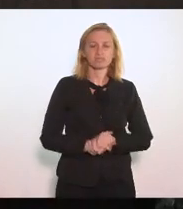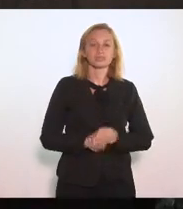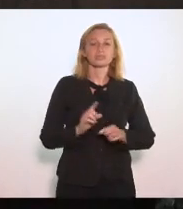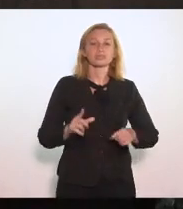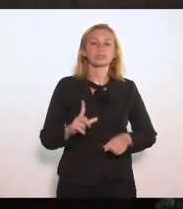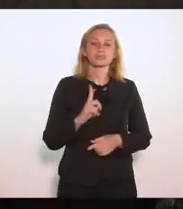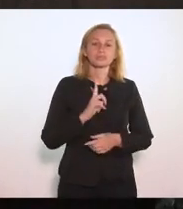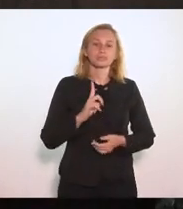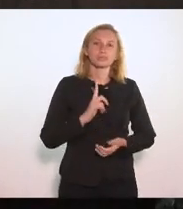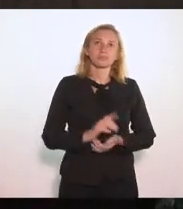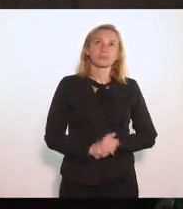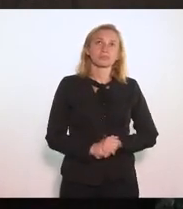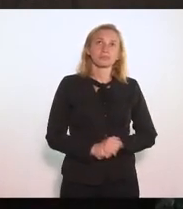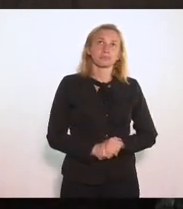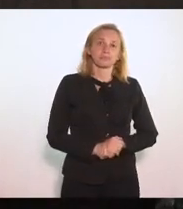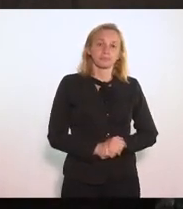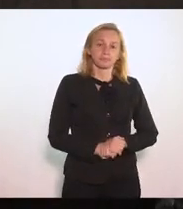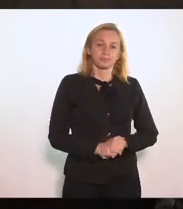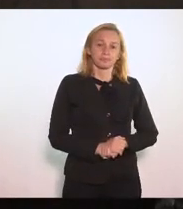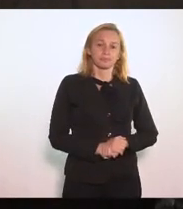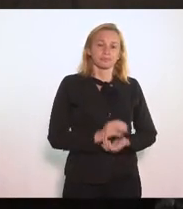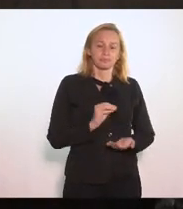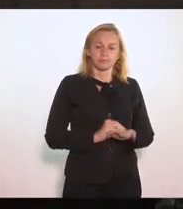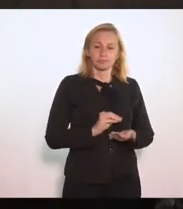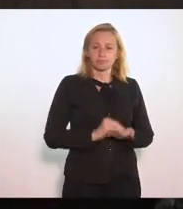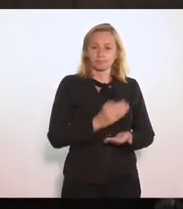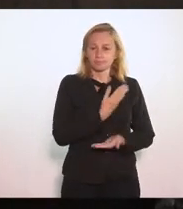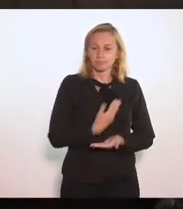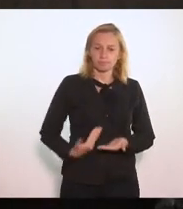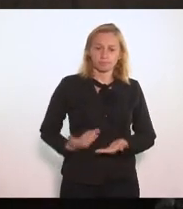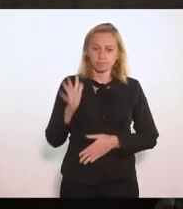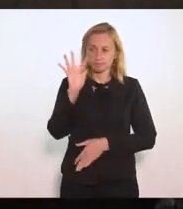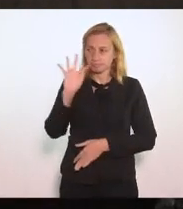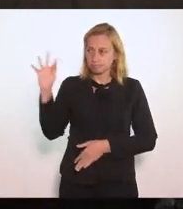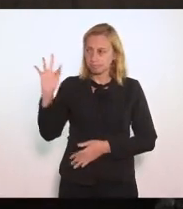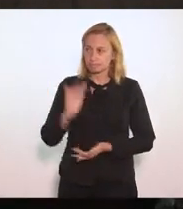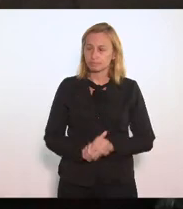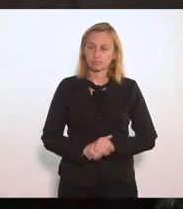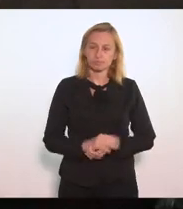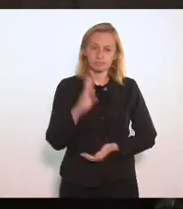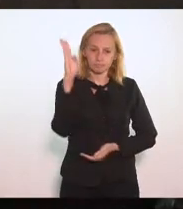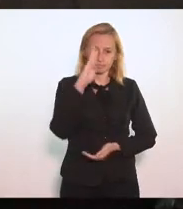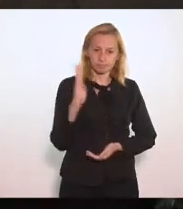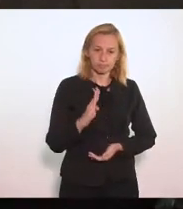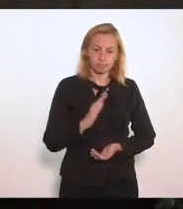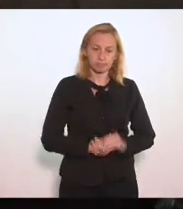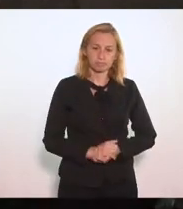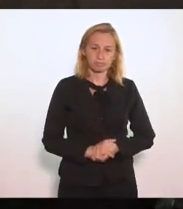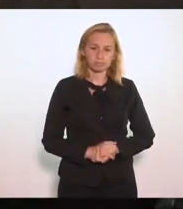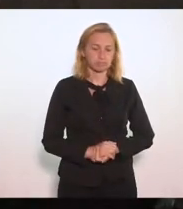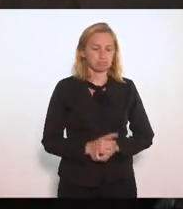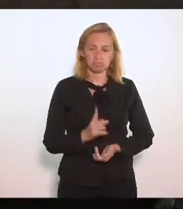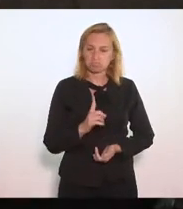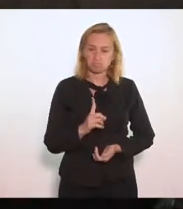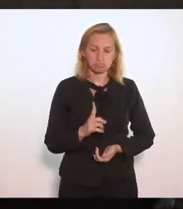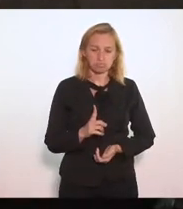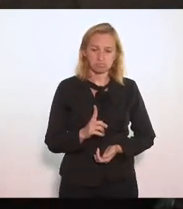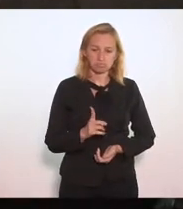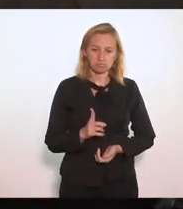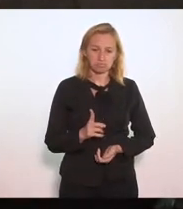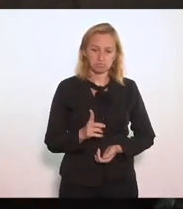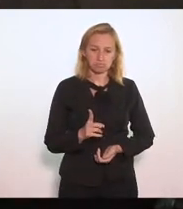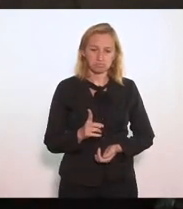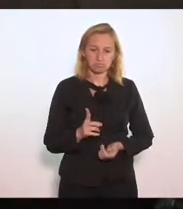temos Um absoluto desgoverno Na esfera federal O Brasil Não foi capaz O governo federal Não foi